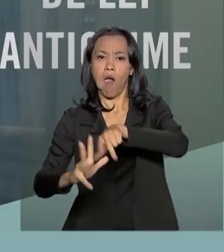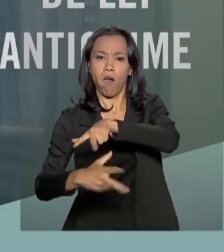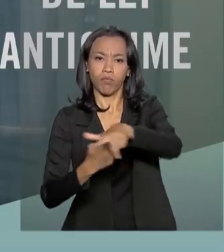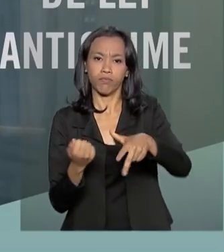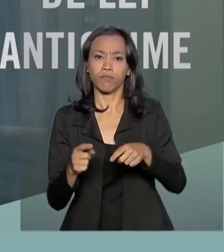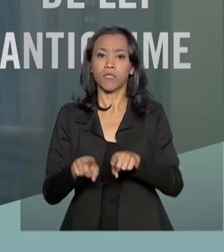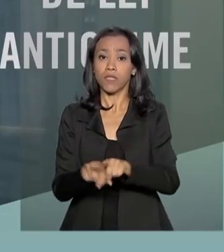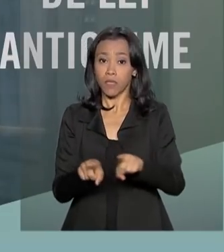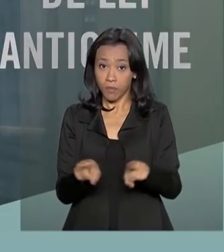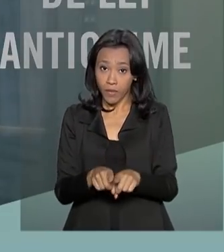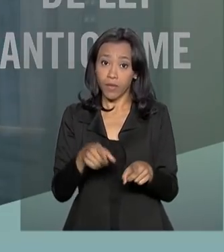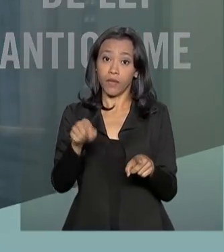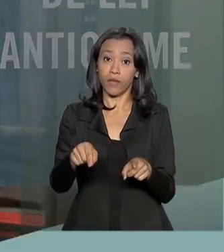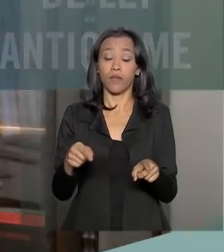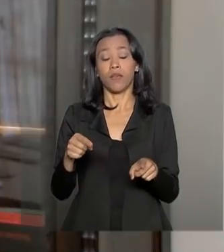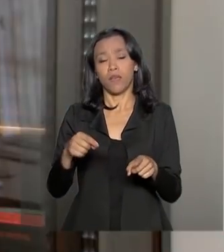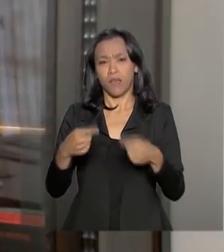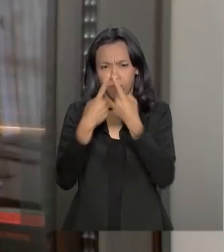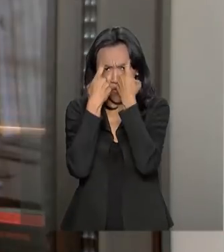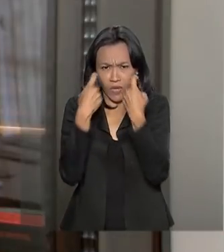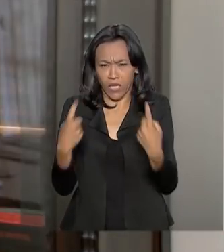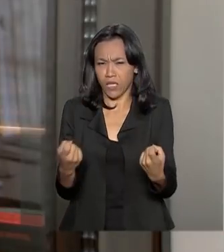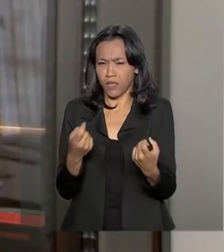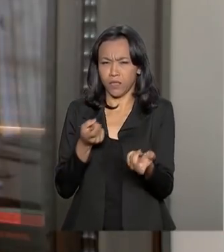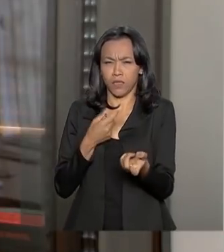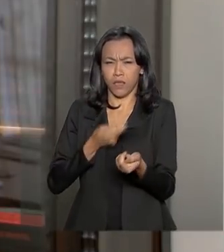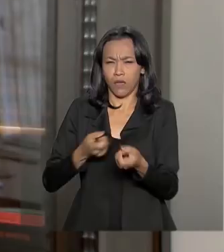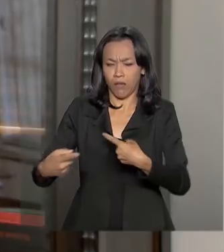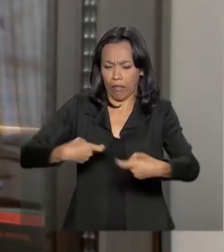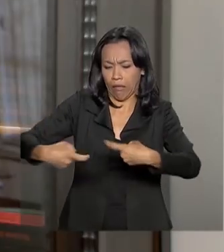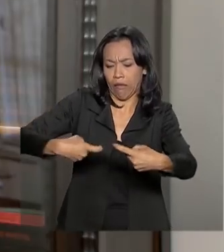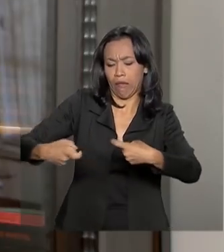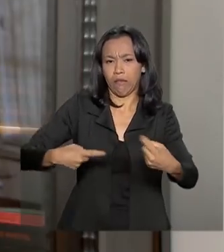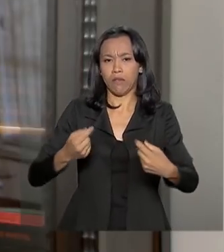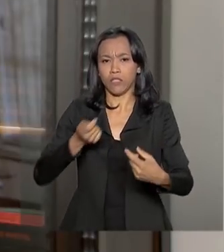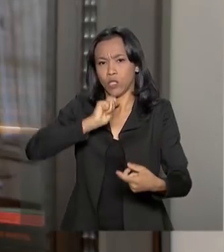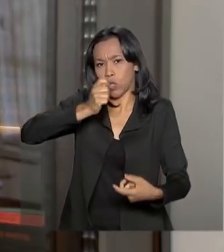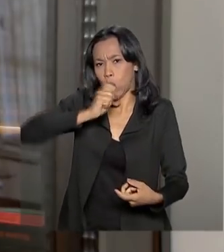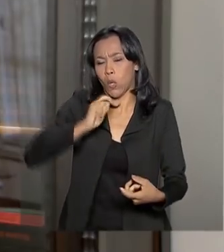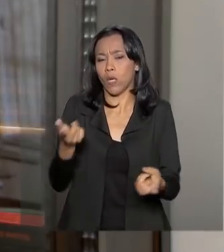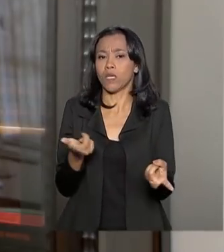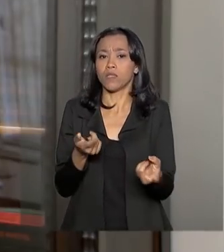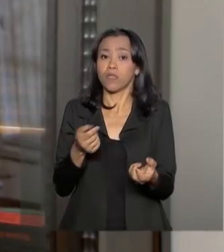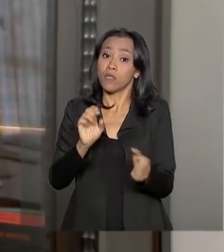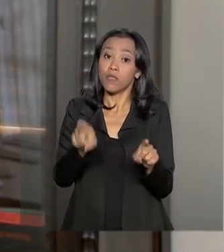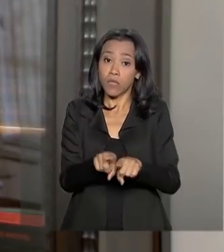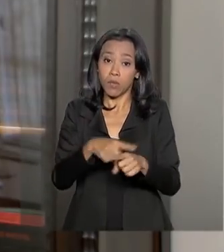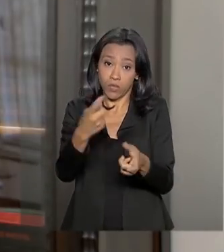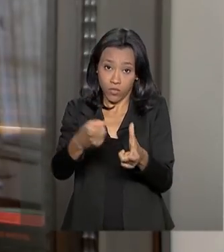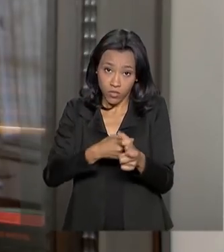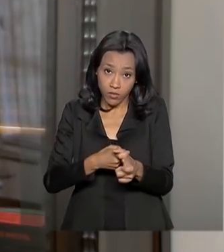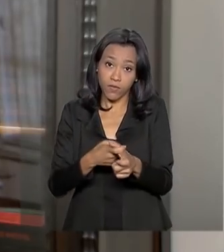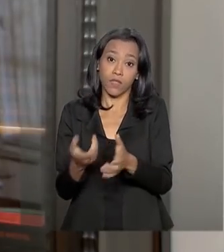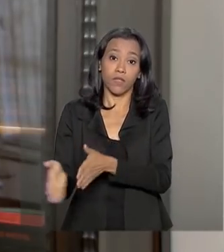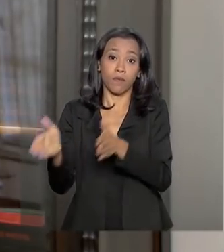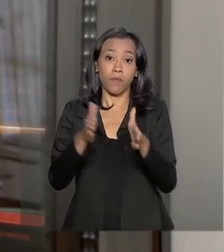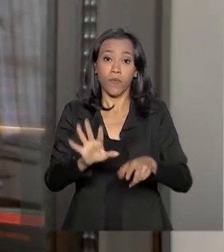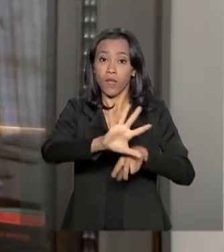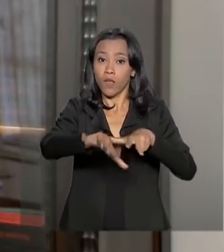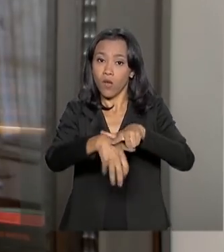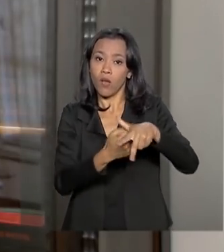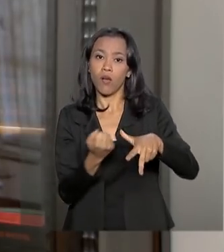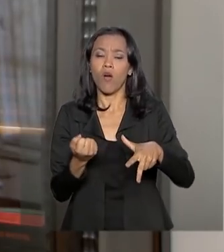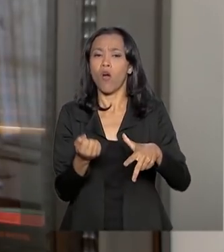dos homicídios estão relacionados, por exemplo, a disputa de tráfico de drogas ou dívidas de drogas. E, pelo lado da corrupção, esvazia os